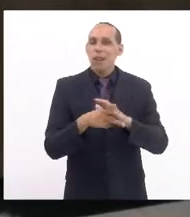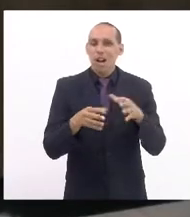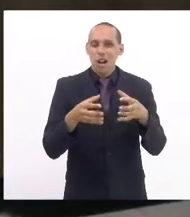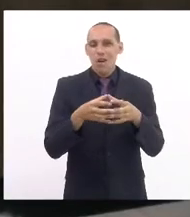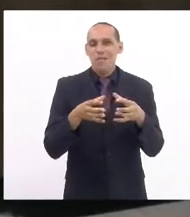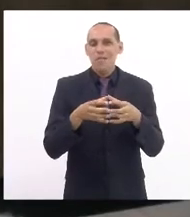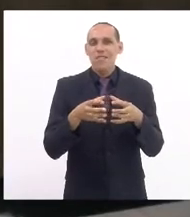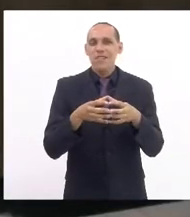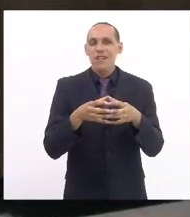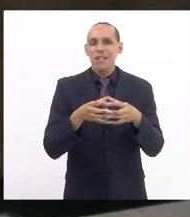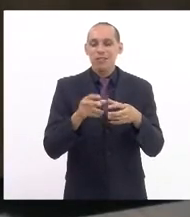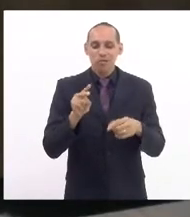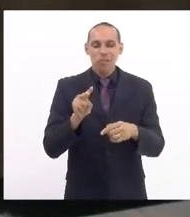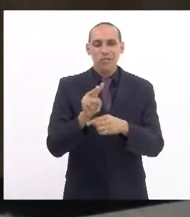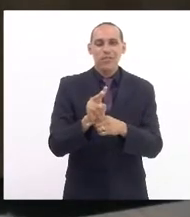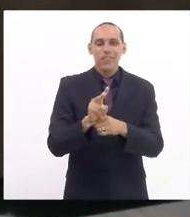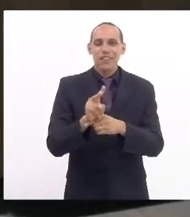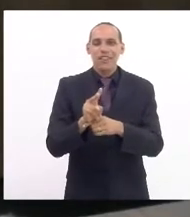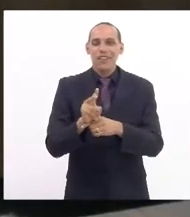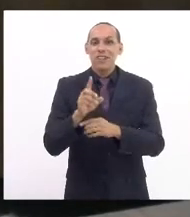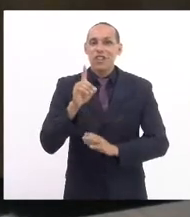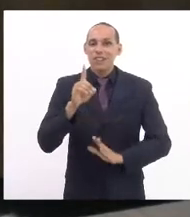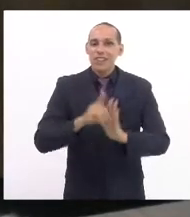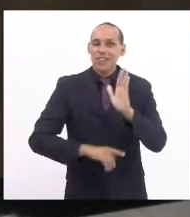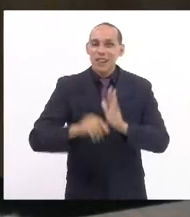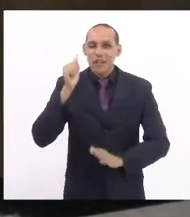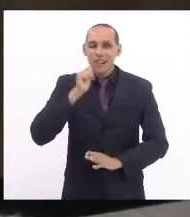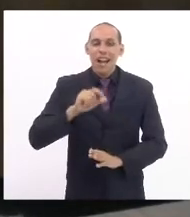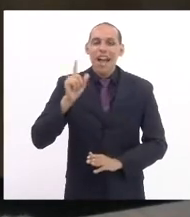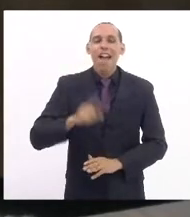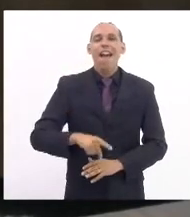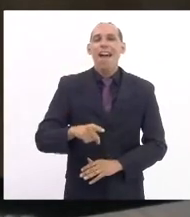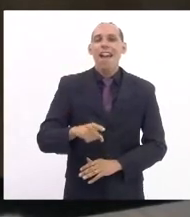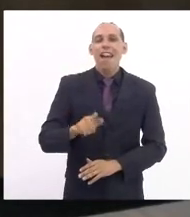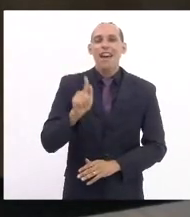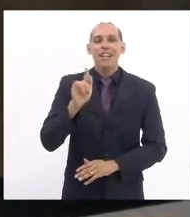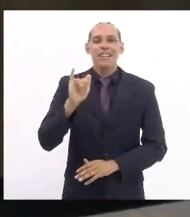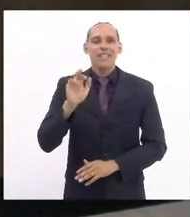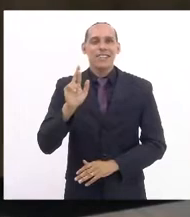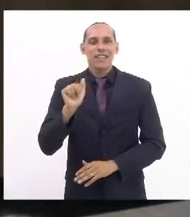de Defesa dos Direitos da Mulher, é um girassol com